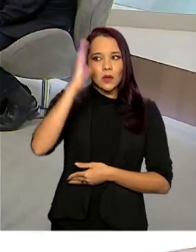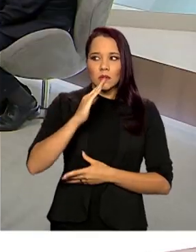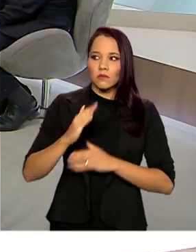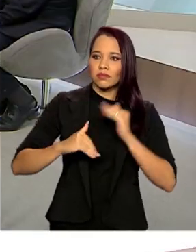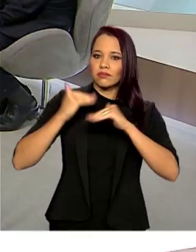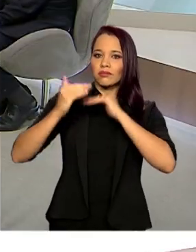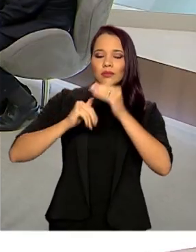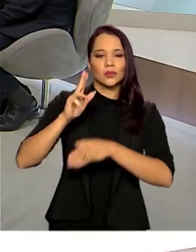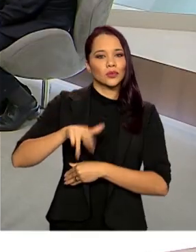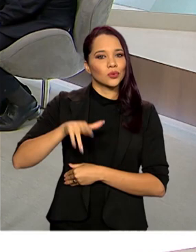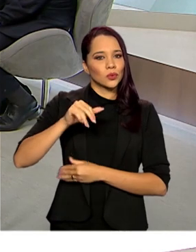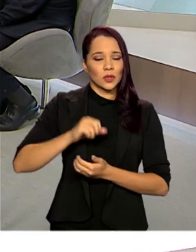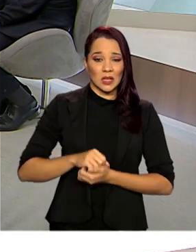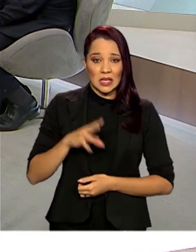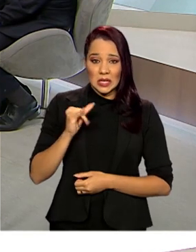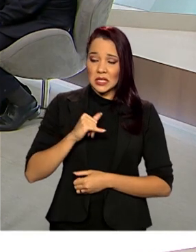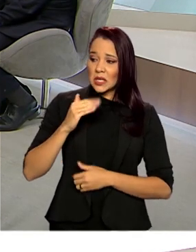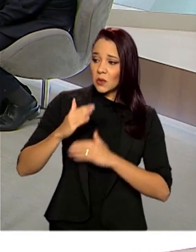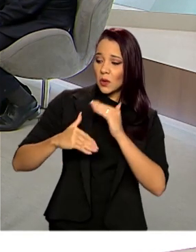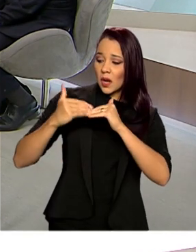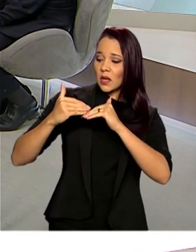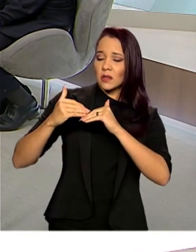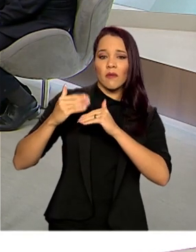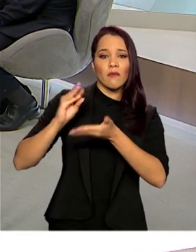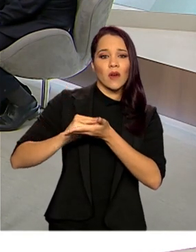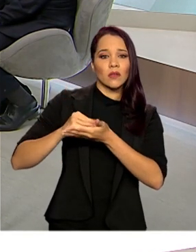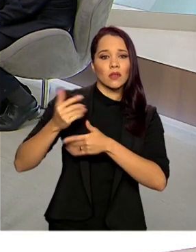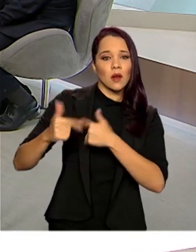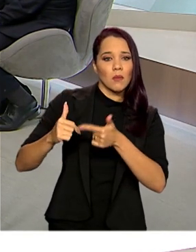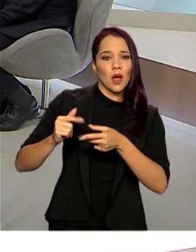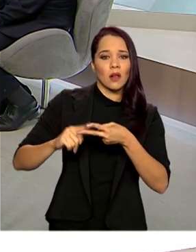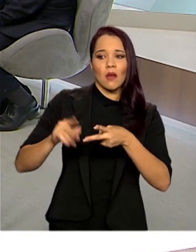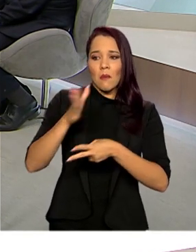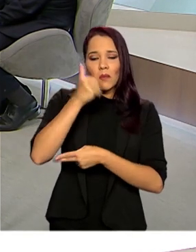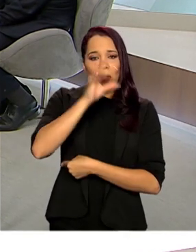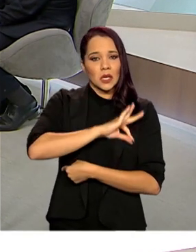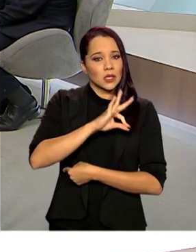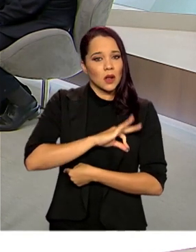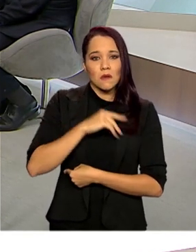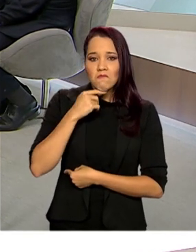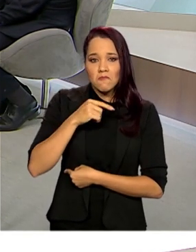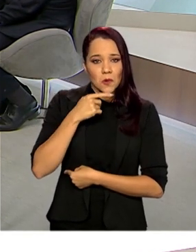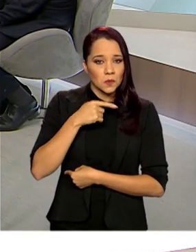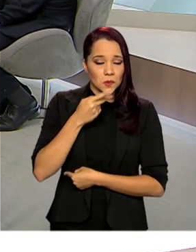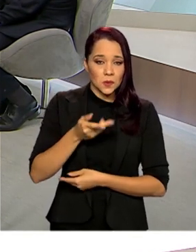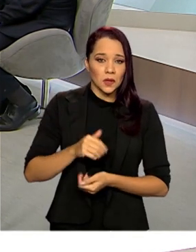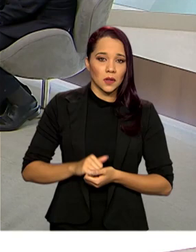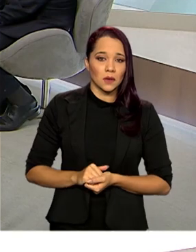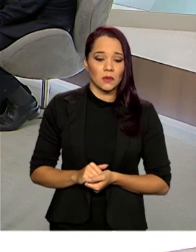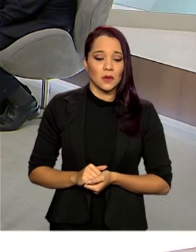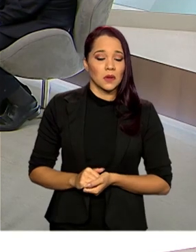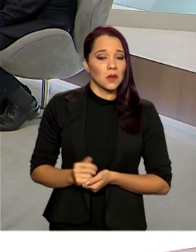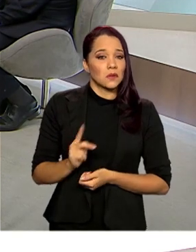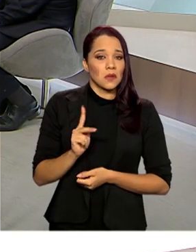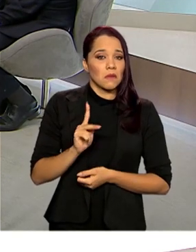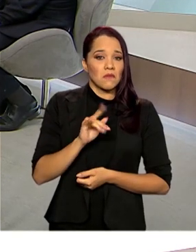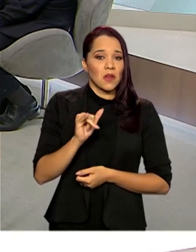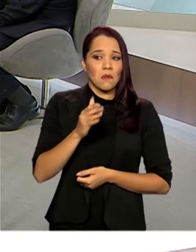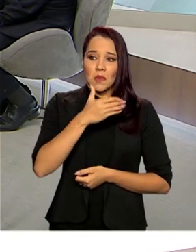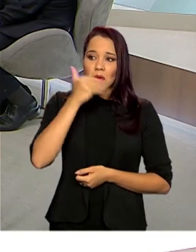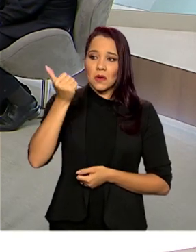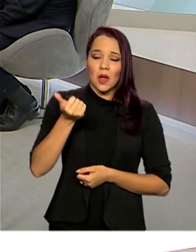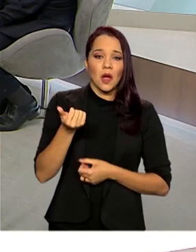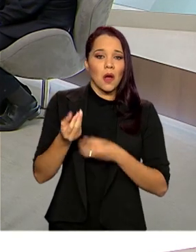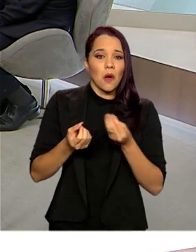E não crescendo, não vai gerar empregos, não vai melhorar os salários, não vai melhorar o